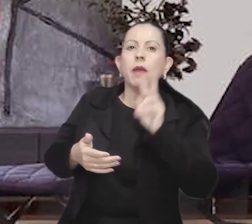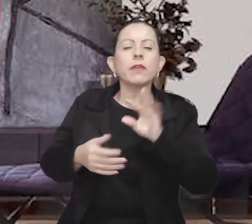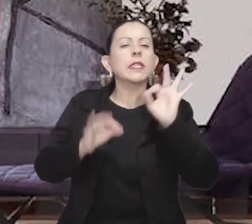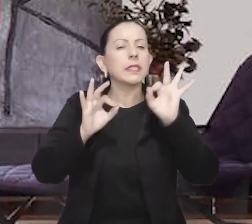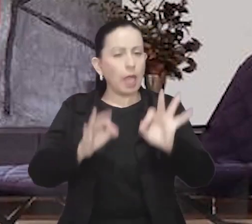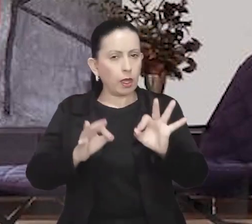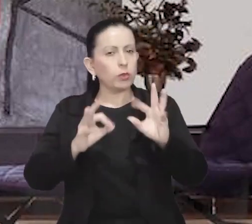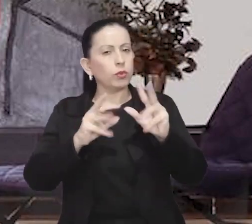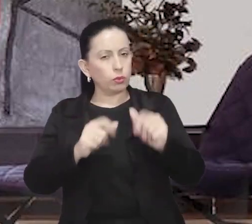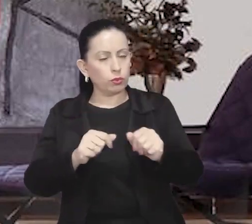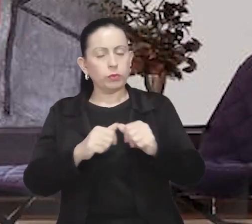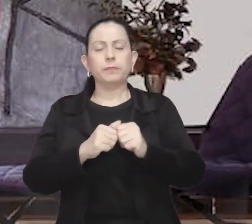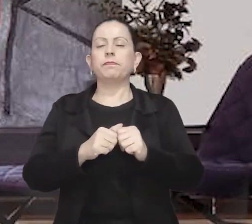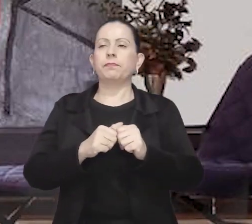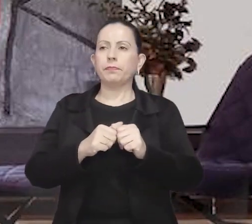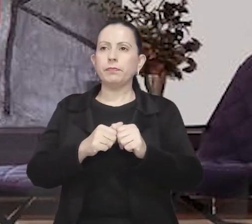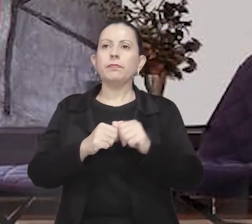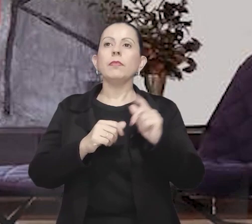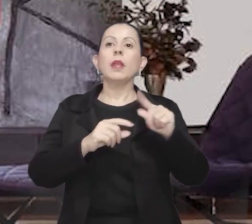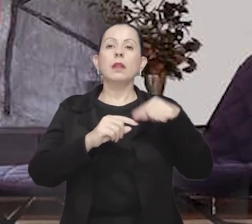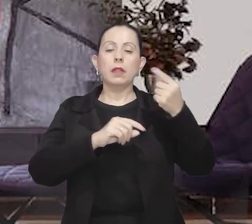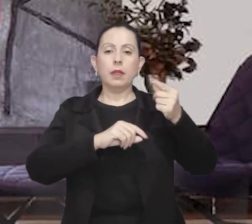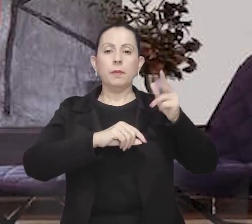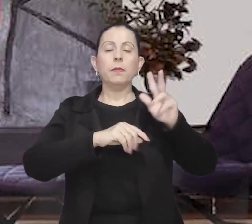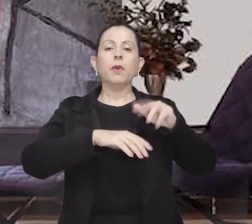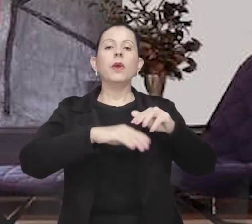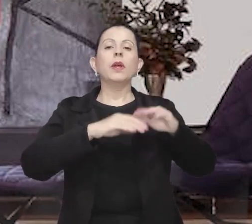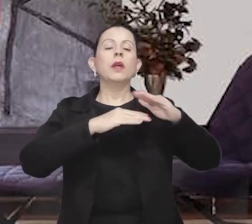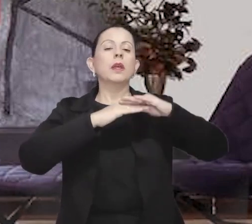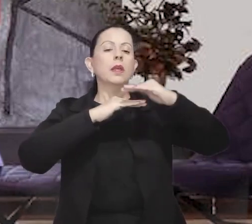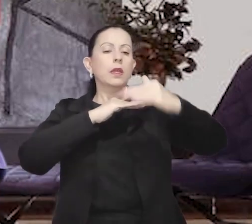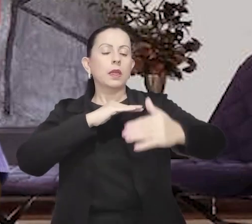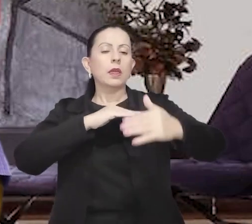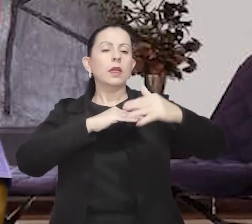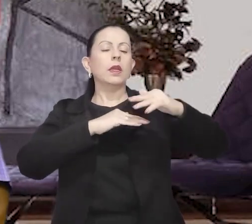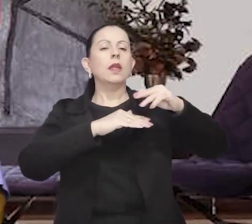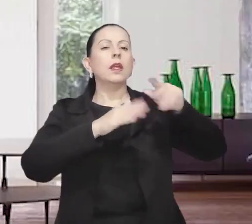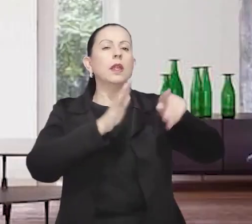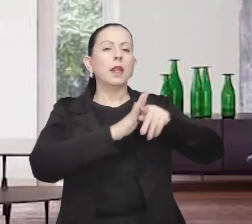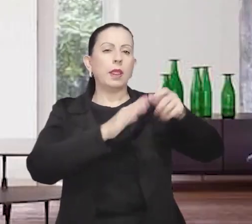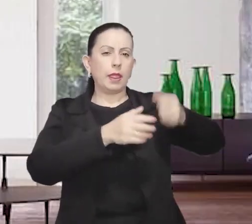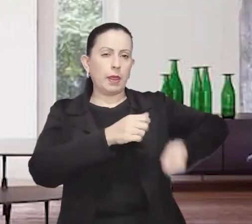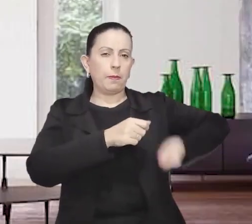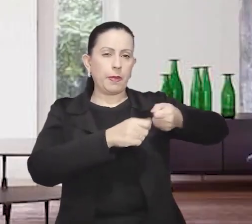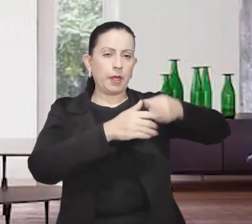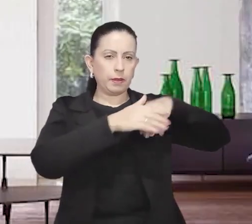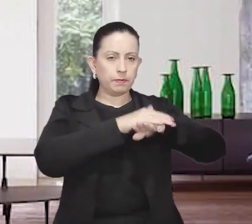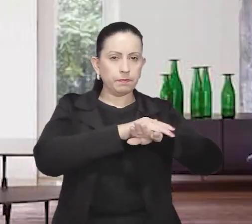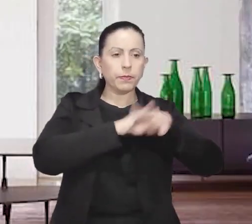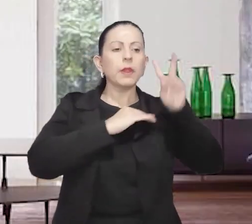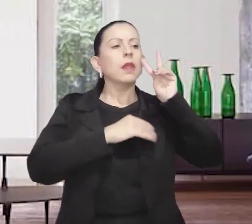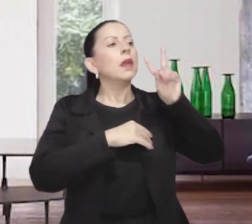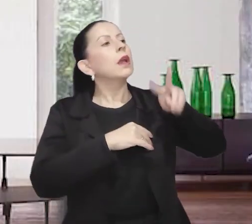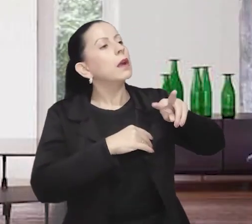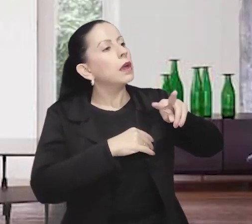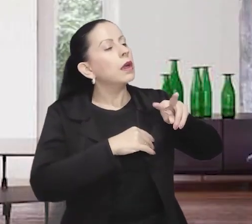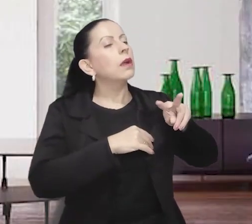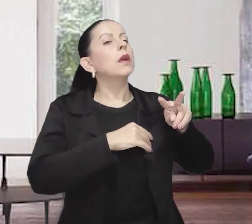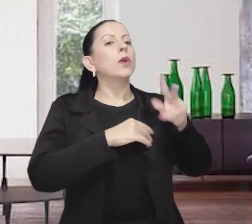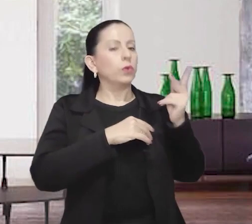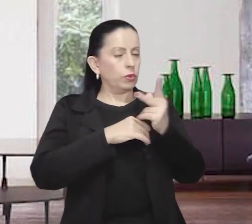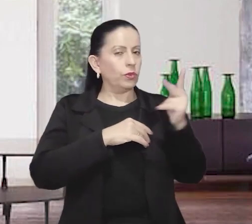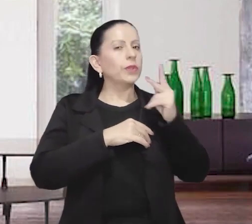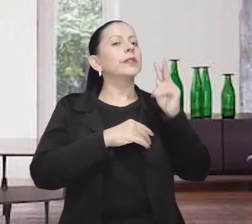ele vê a menina e o seu amigo, que também estão olhando para ele. O amigo sorri satisfeito